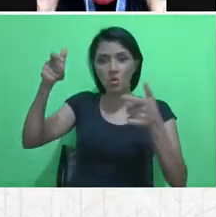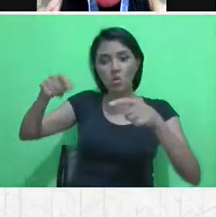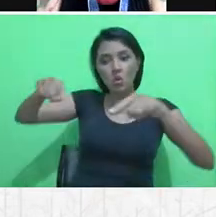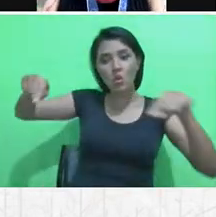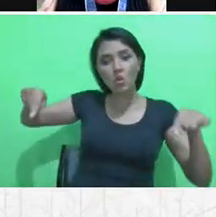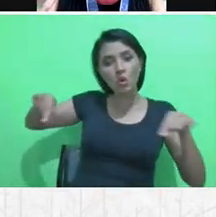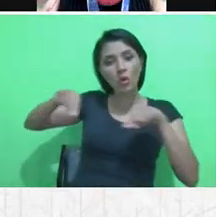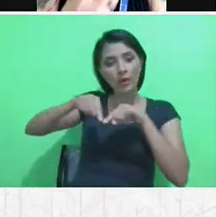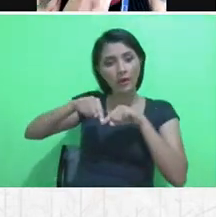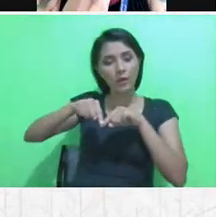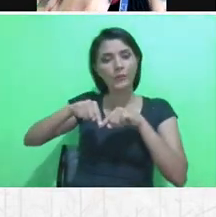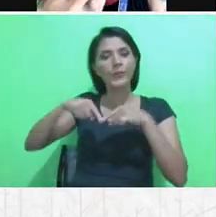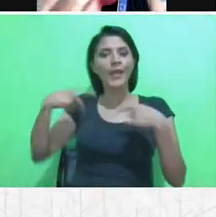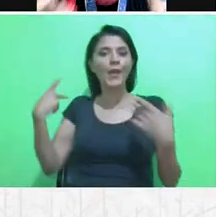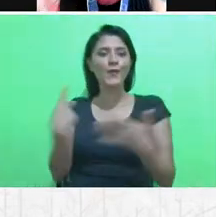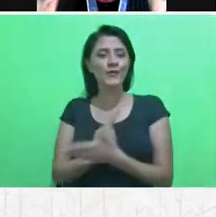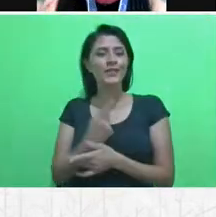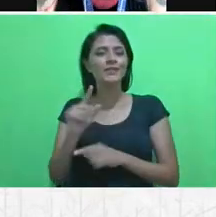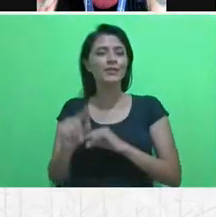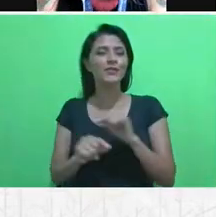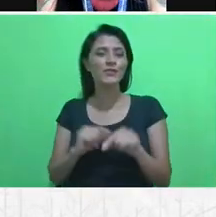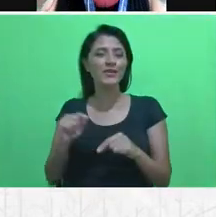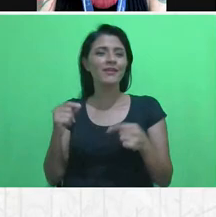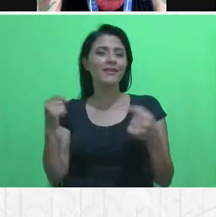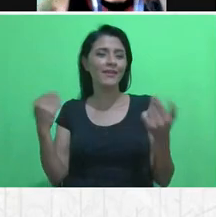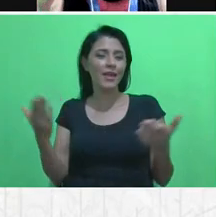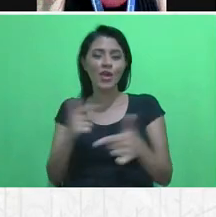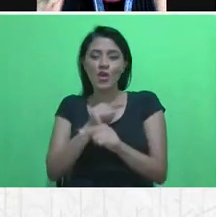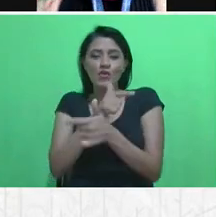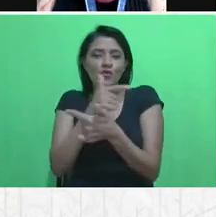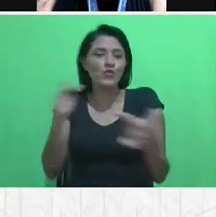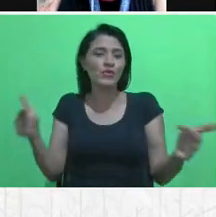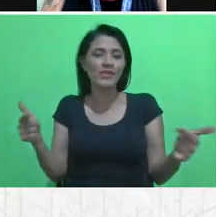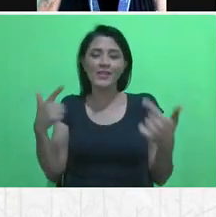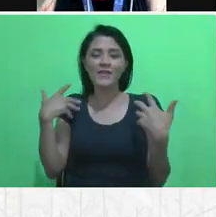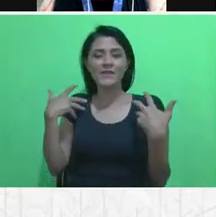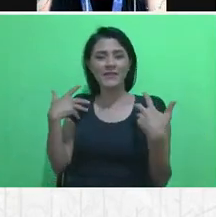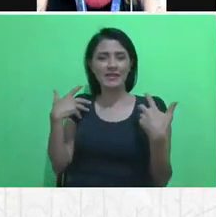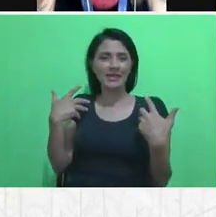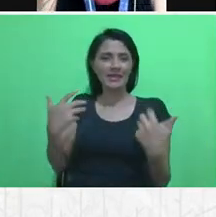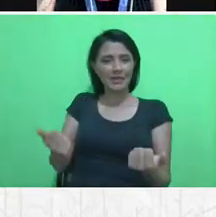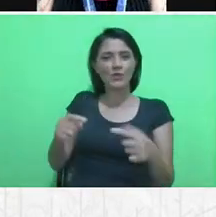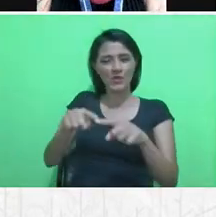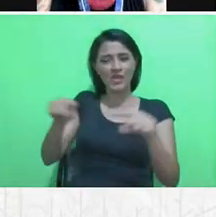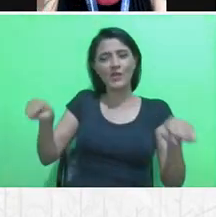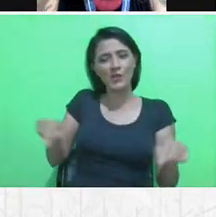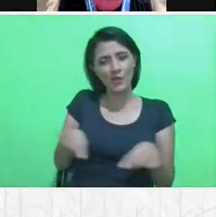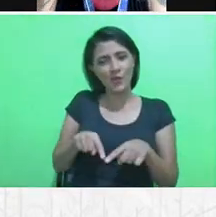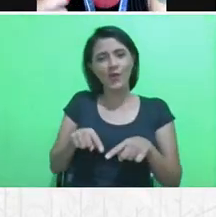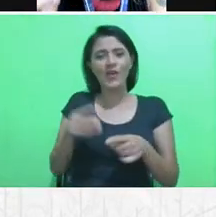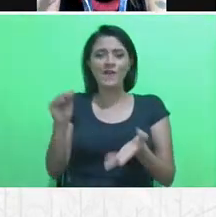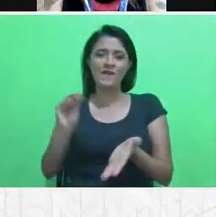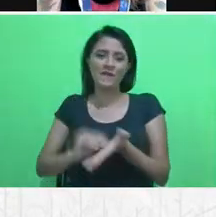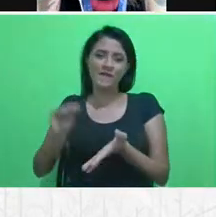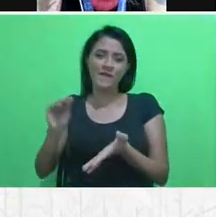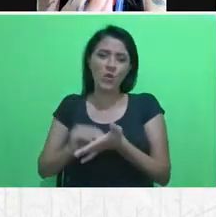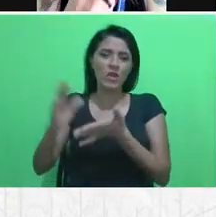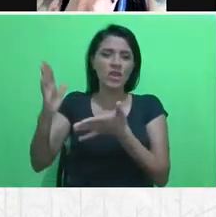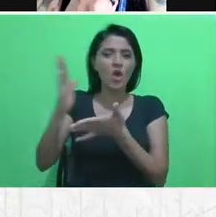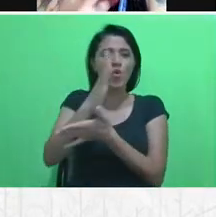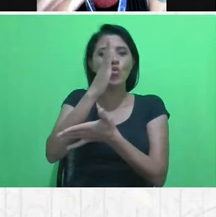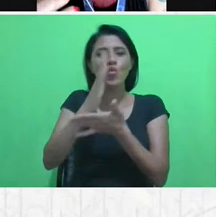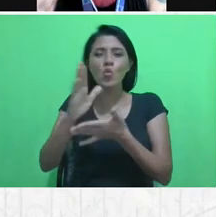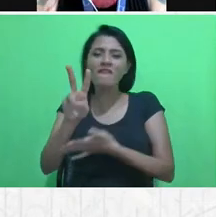e acabou que no, como não houve muita adesão, houve adesão do território, ficou faltando algumas vagas, então a gente,